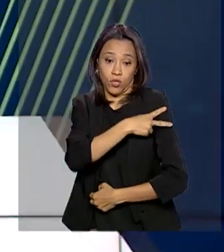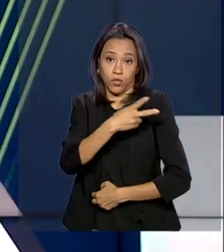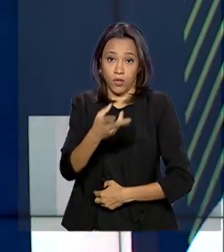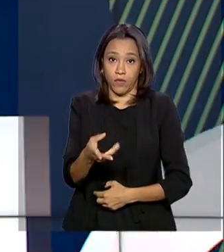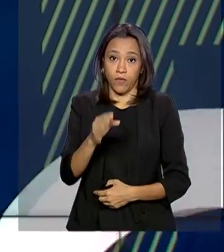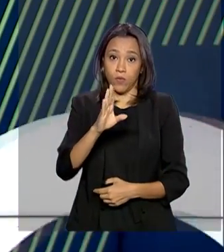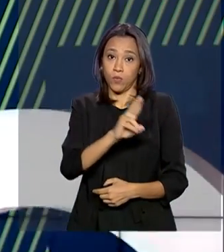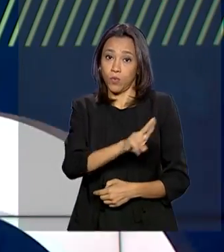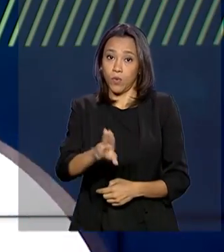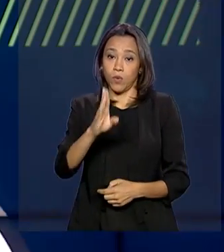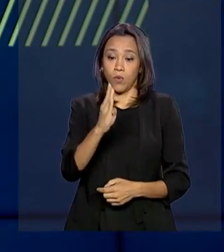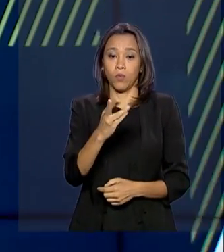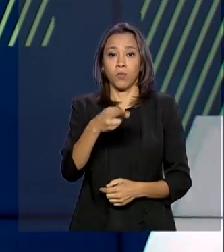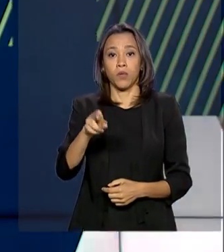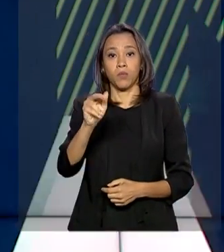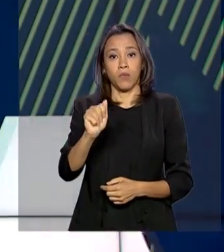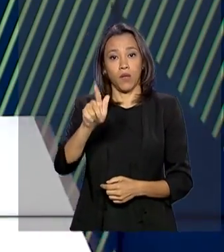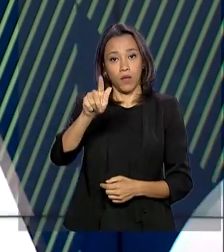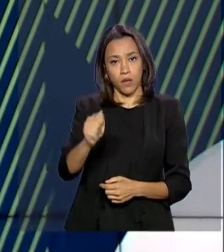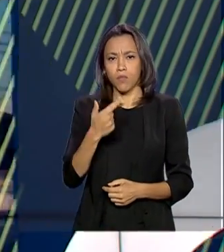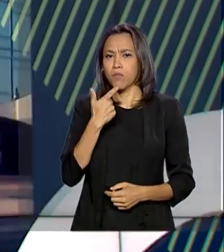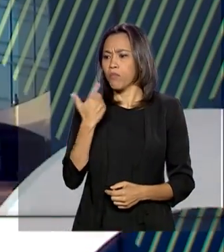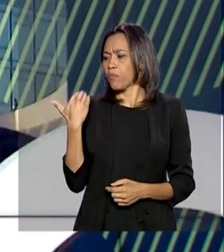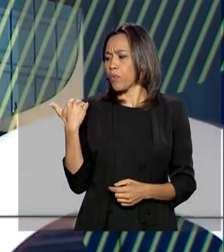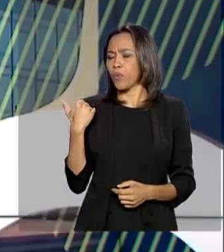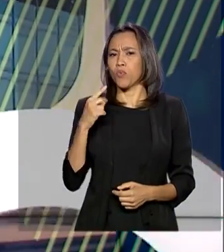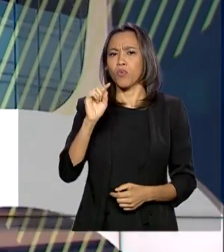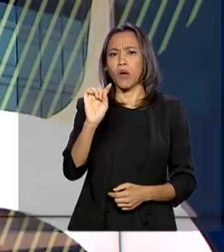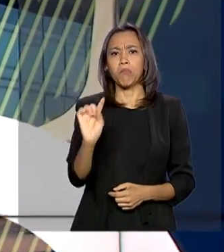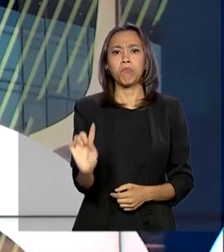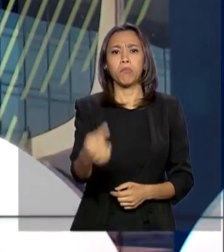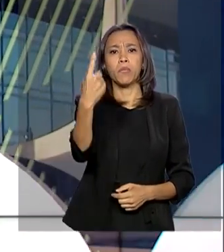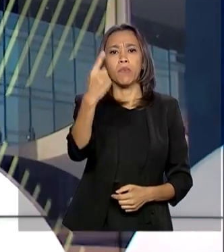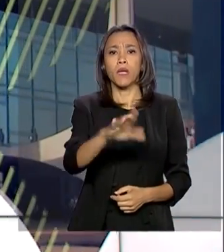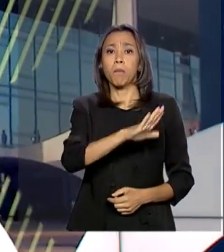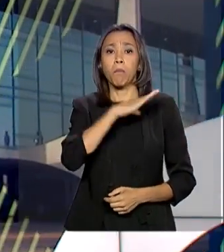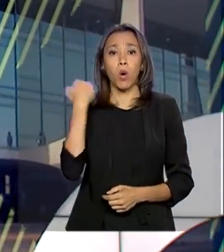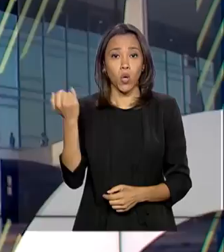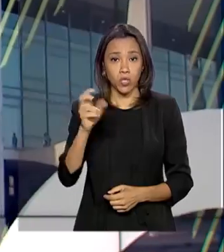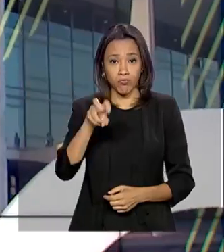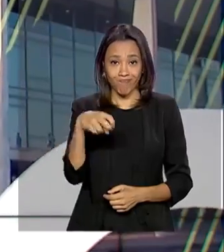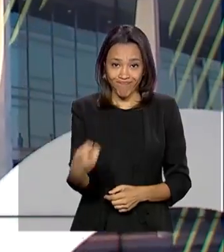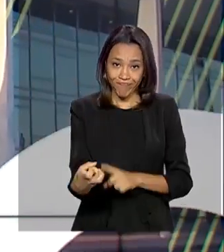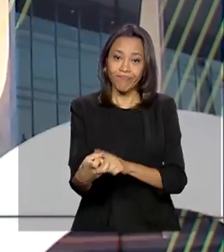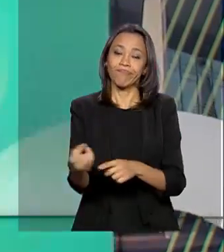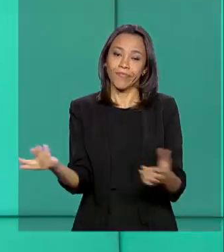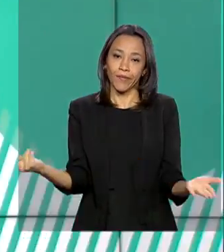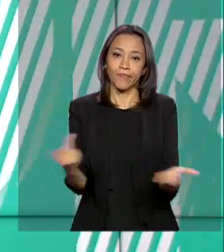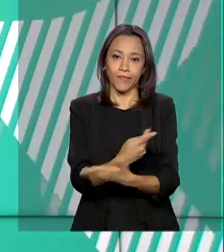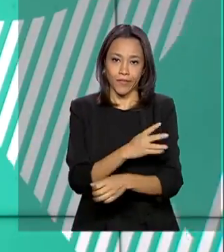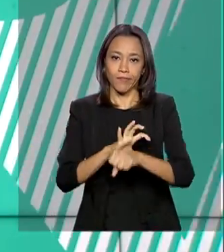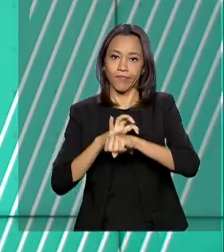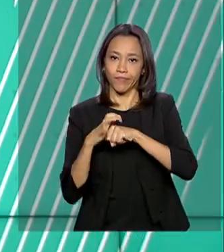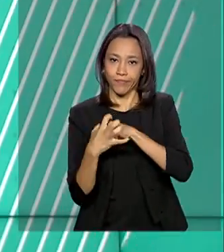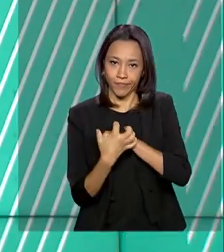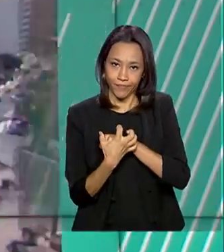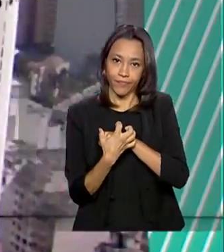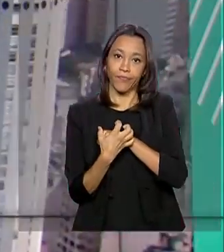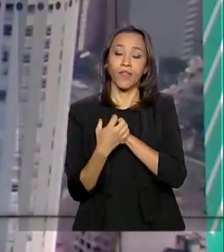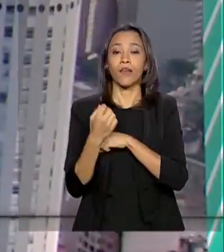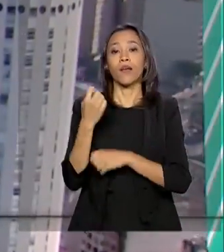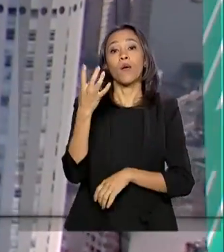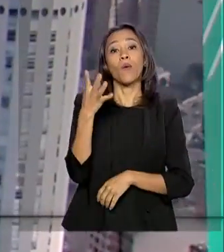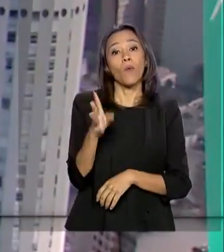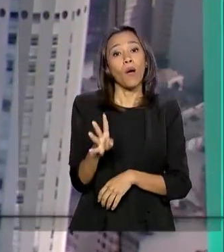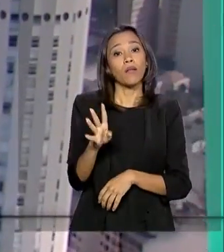Agora há pouco, o Ministério da Saúde confirmou o primeiro óbito no Brasil relacionado ao Covid-19. Às 4 horas